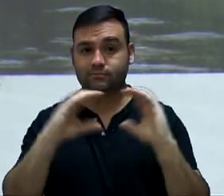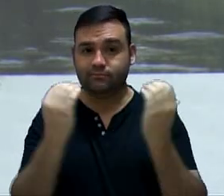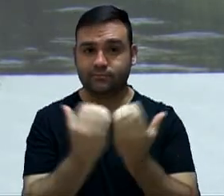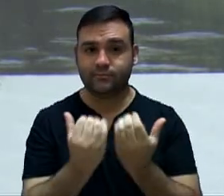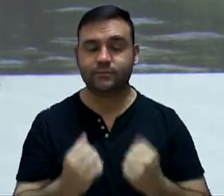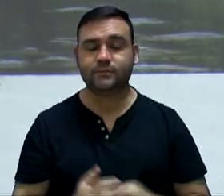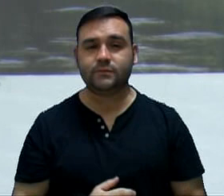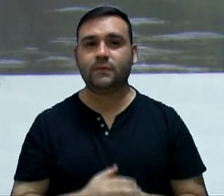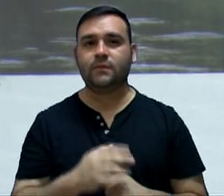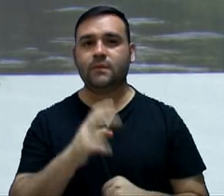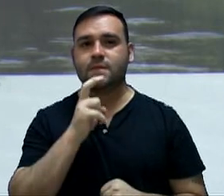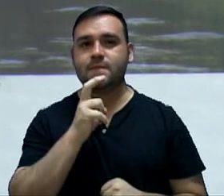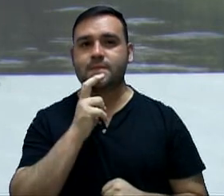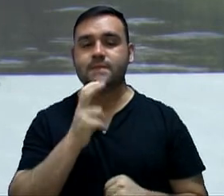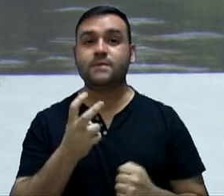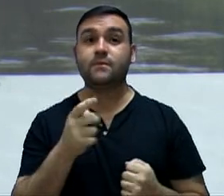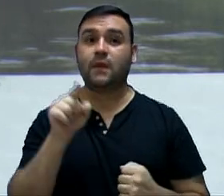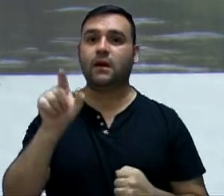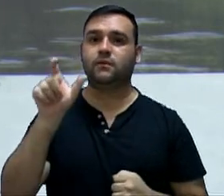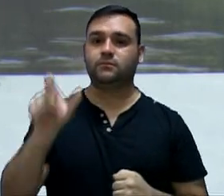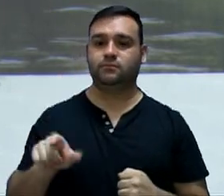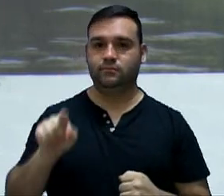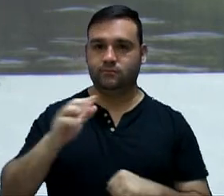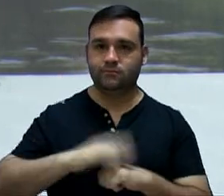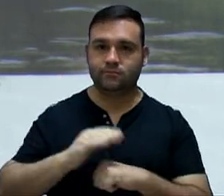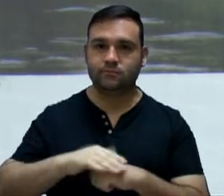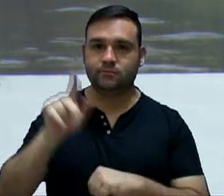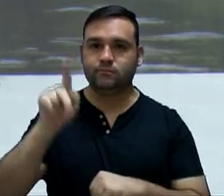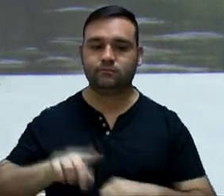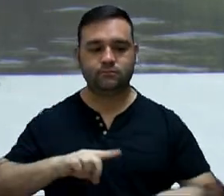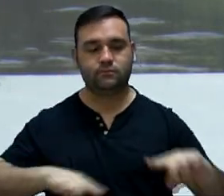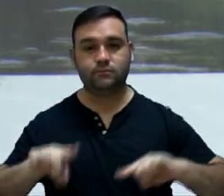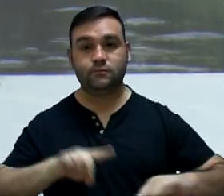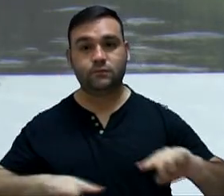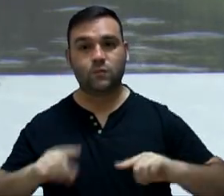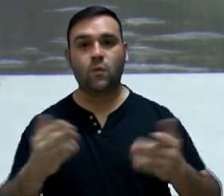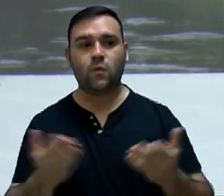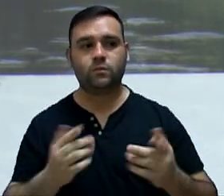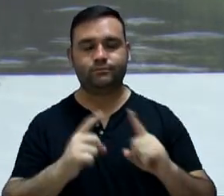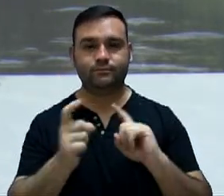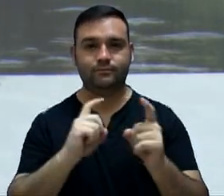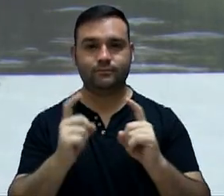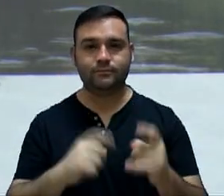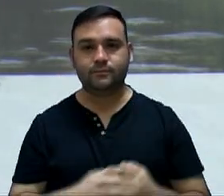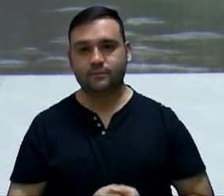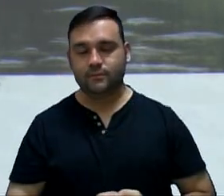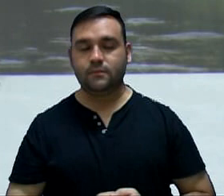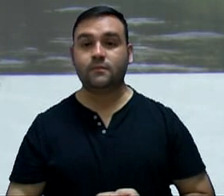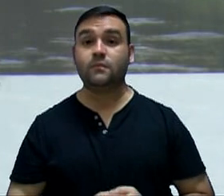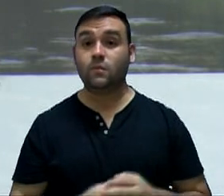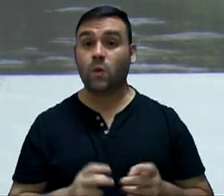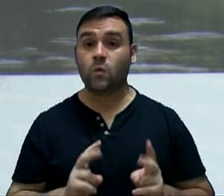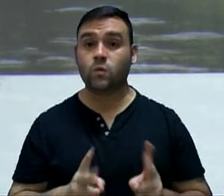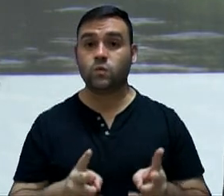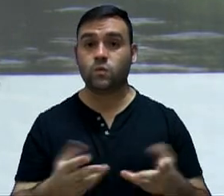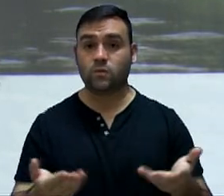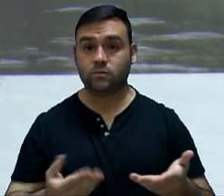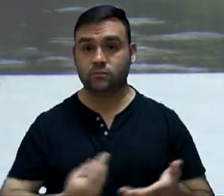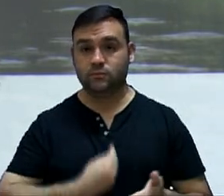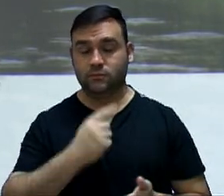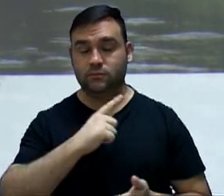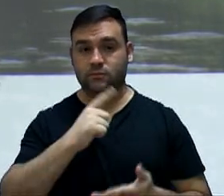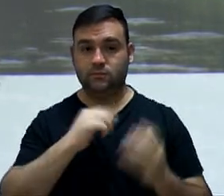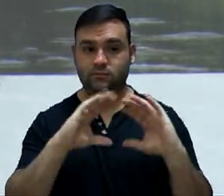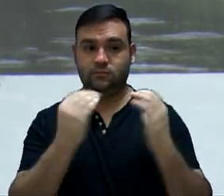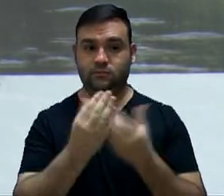Municipal de Sorocaba. É ele quem irá presidir os trabalhos desta manhã. Continuam aqui na nossa